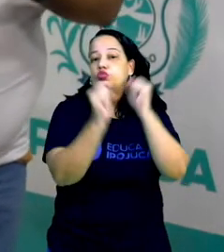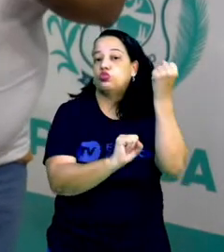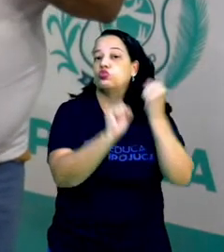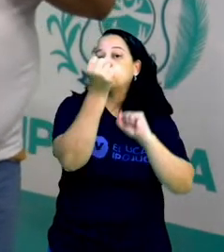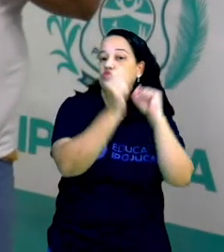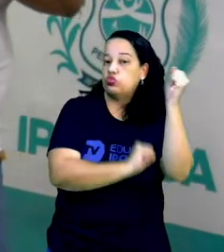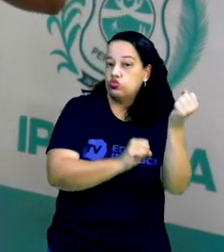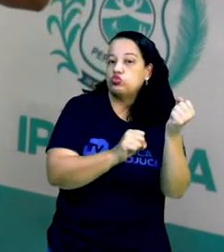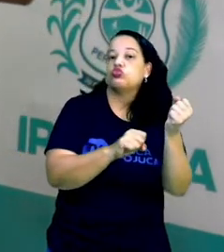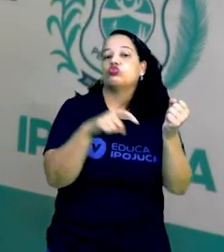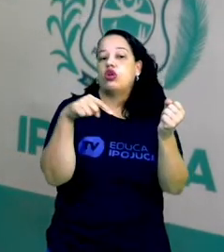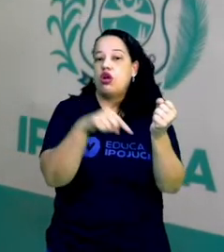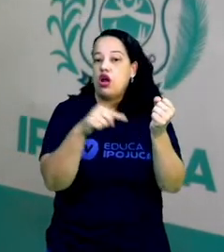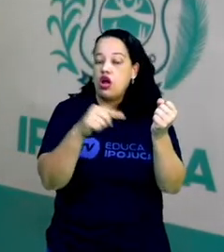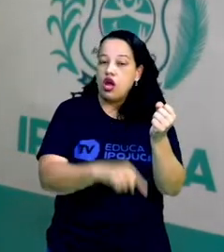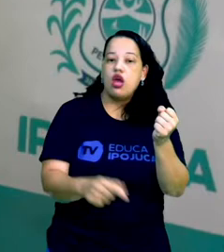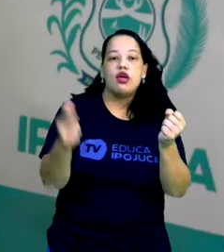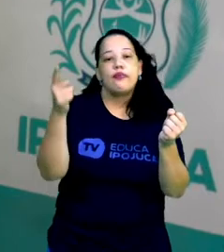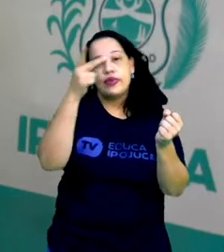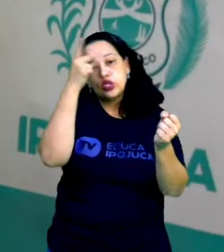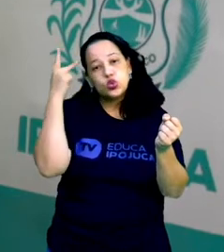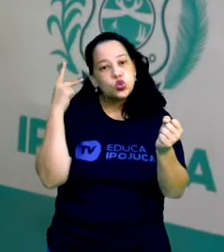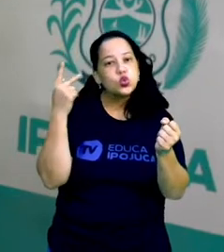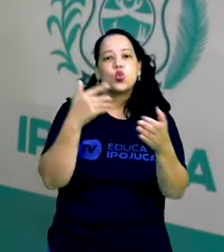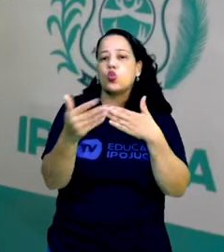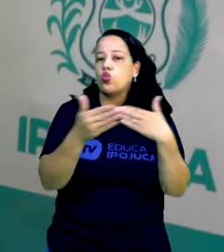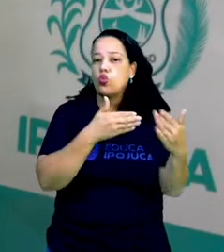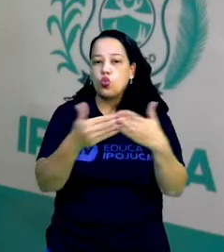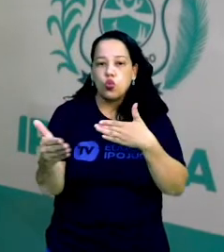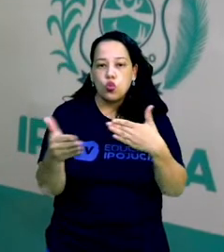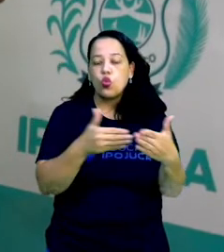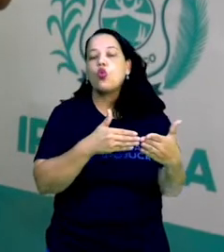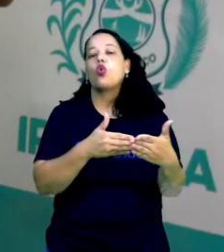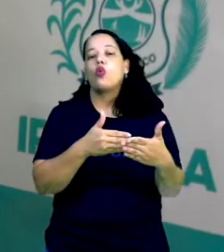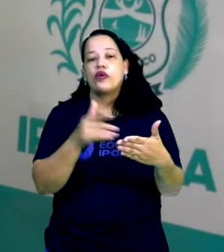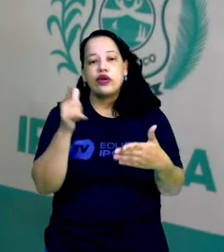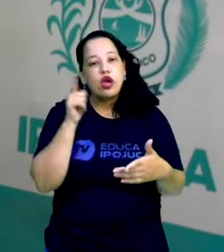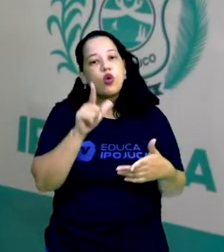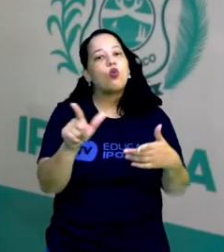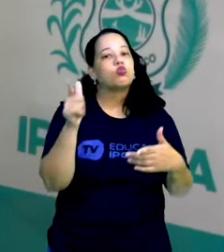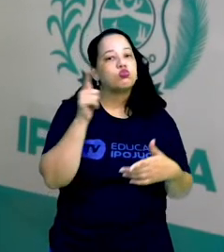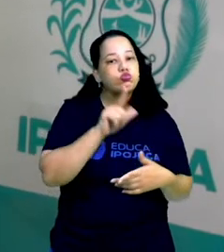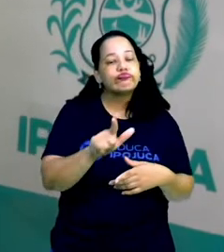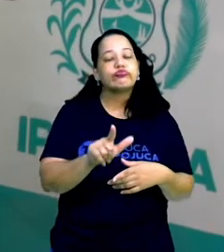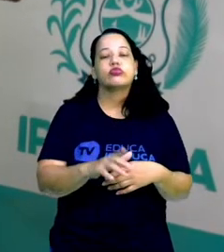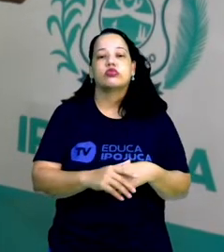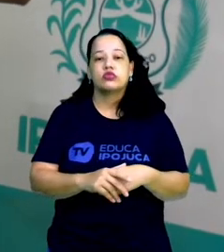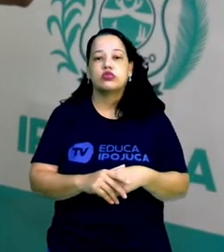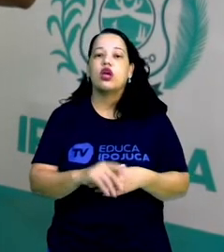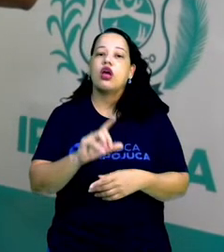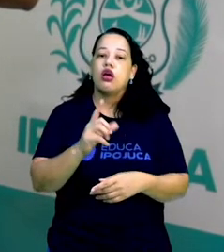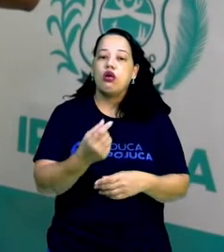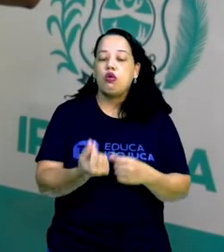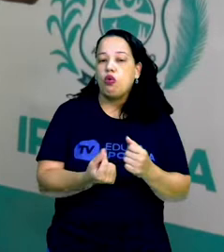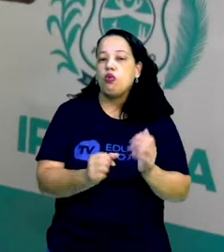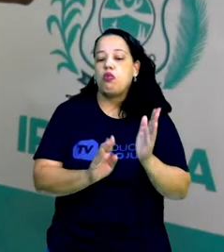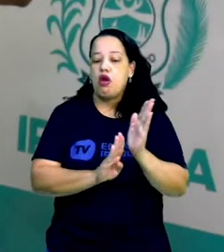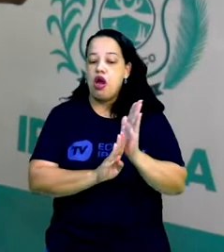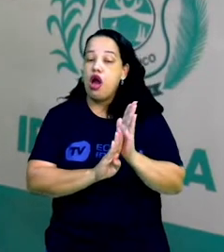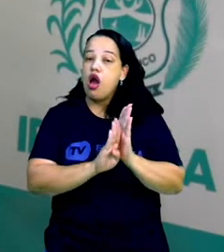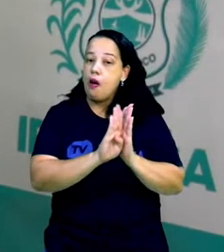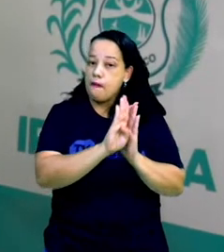acessíveis a qualquer outra pessoa do mundo através de cotas nas bolsas de valores.